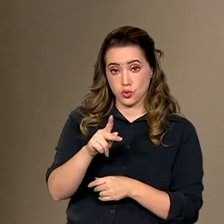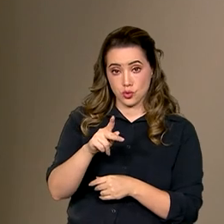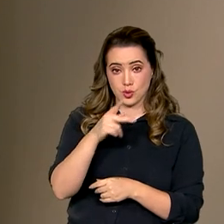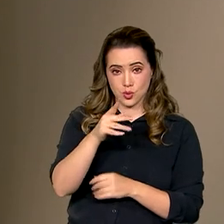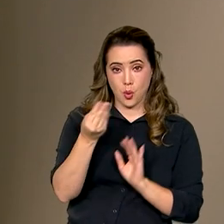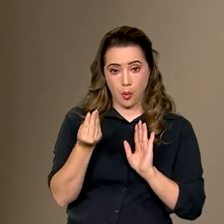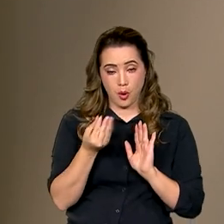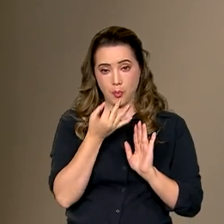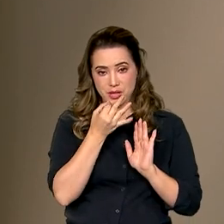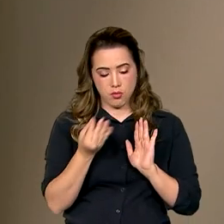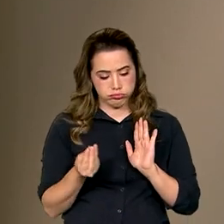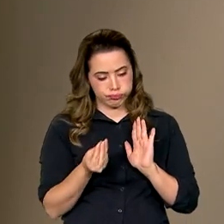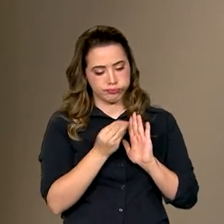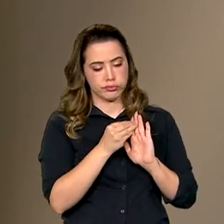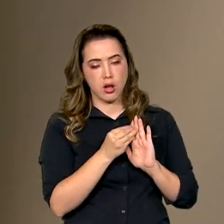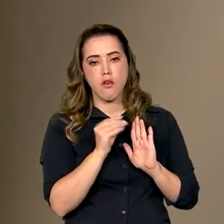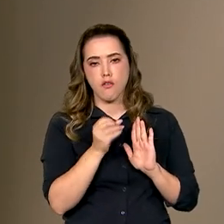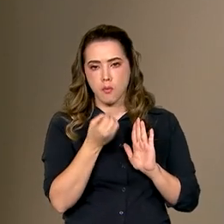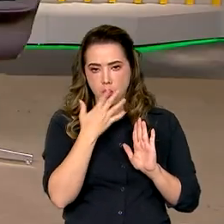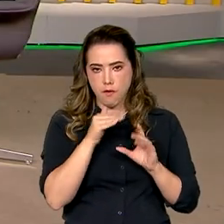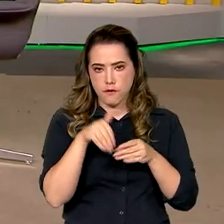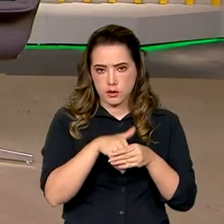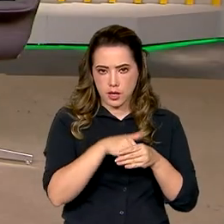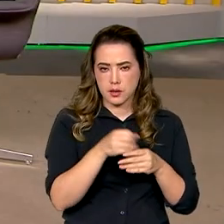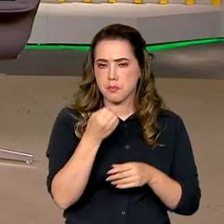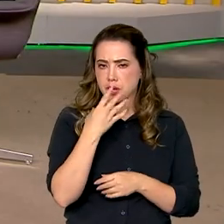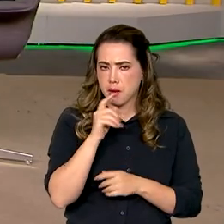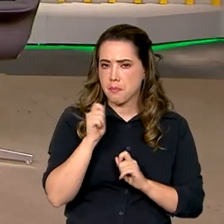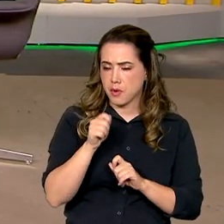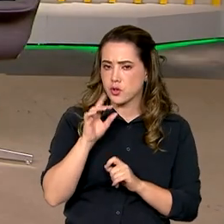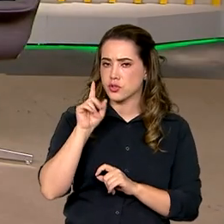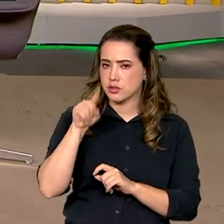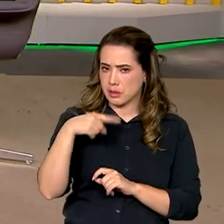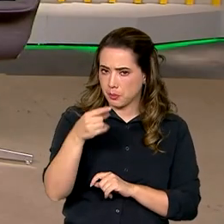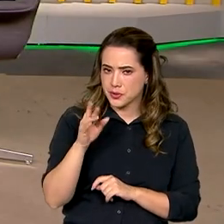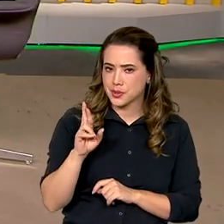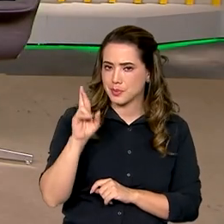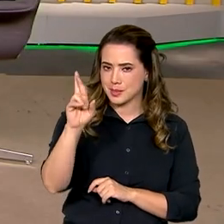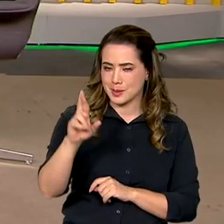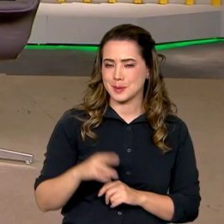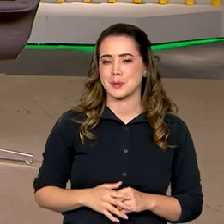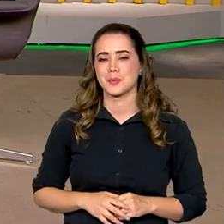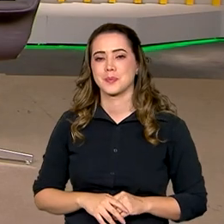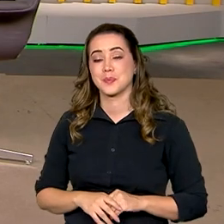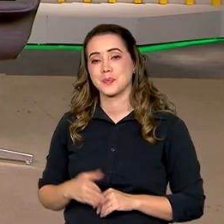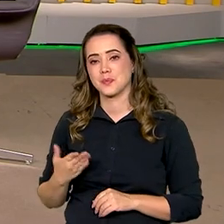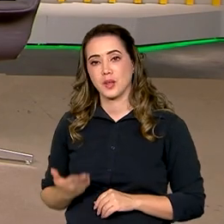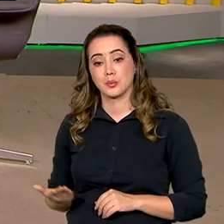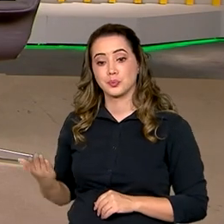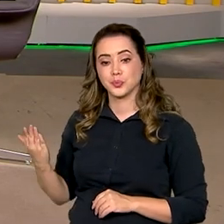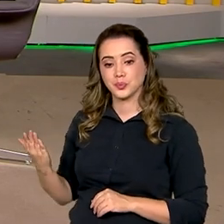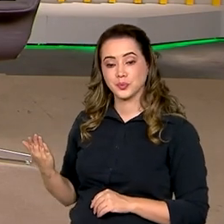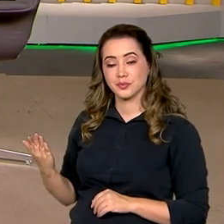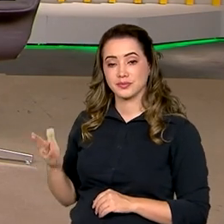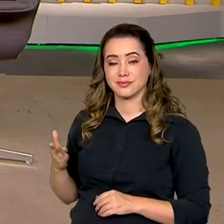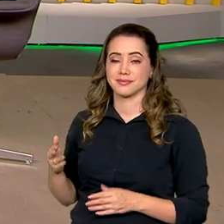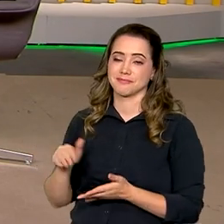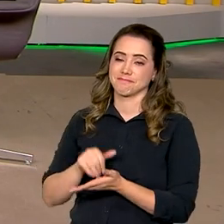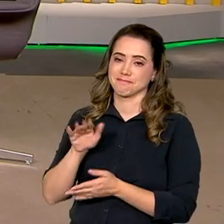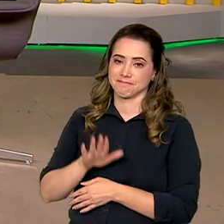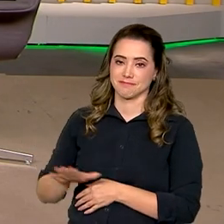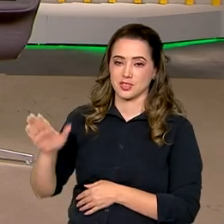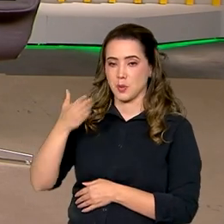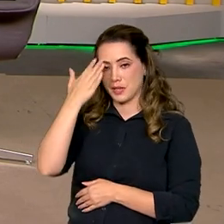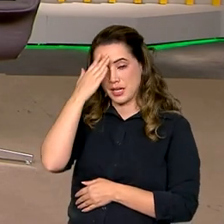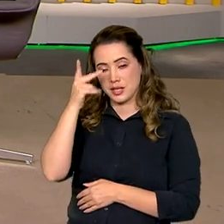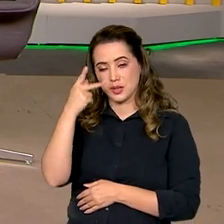na Conferência de Juventude em dezembro. Muito bom. Renato Simões, Secretário Nacional de Participação Social. Muito obrigado pela